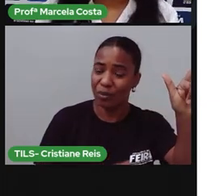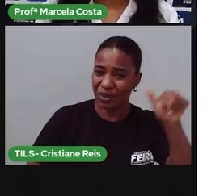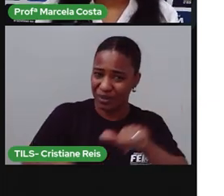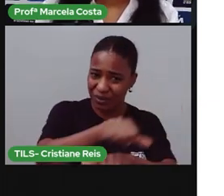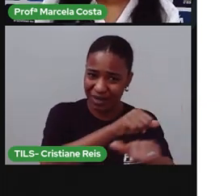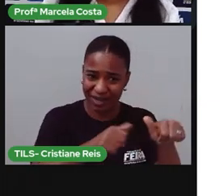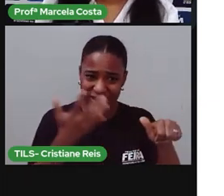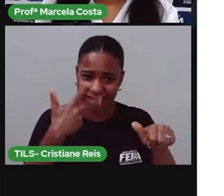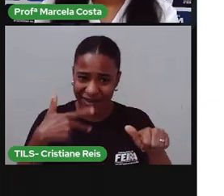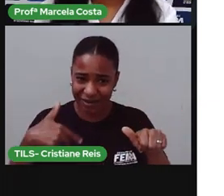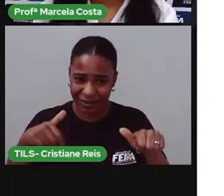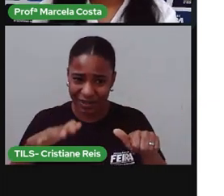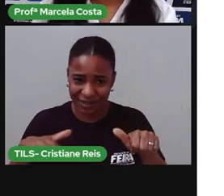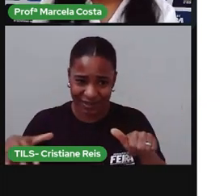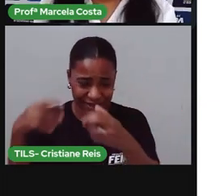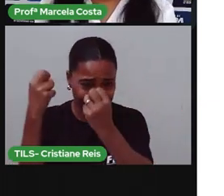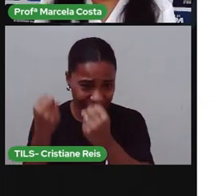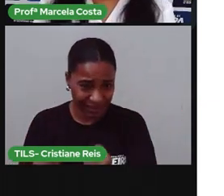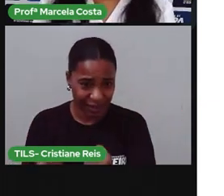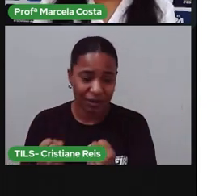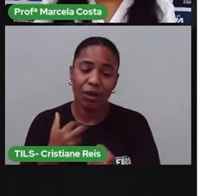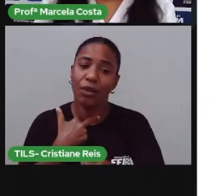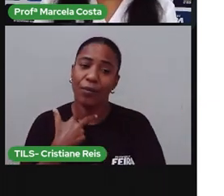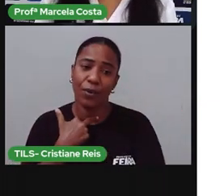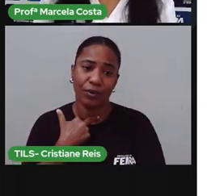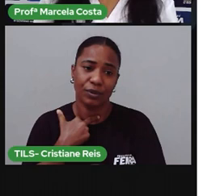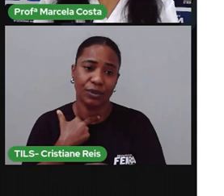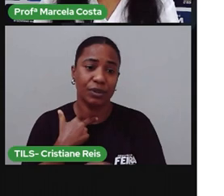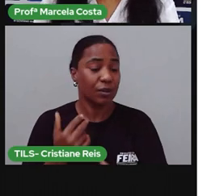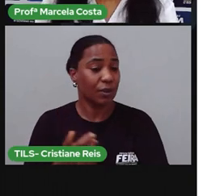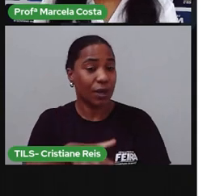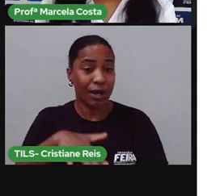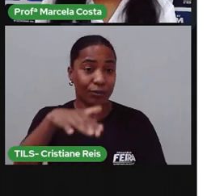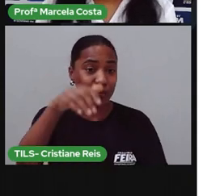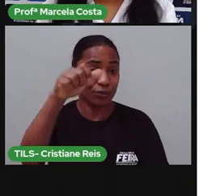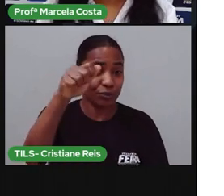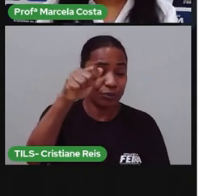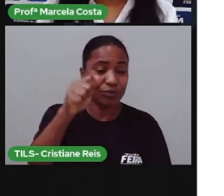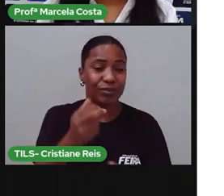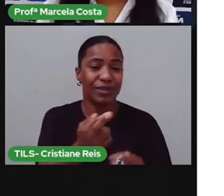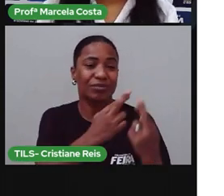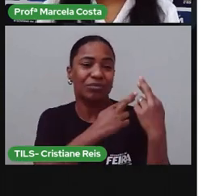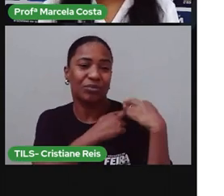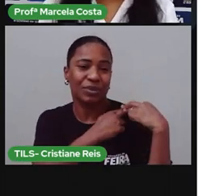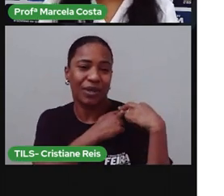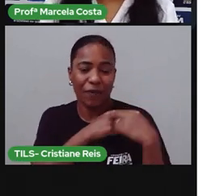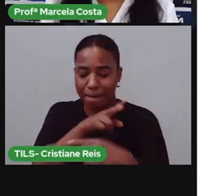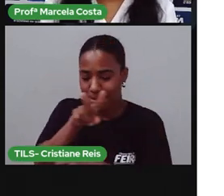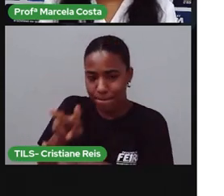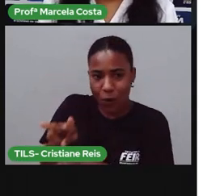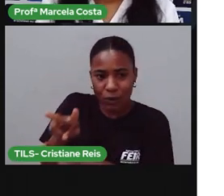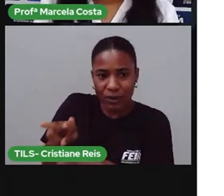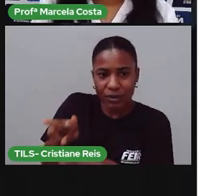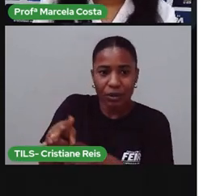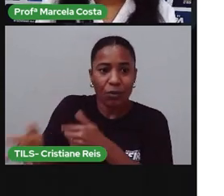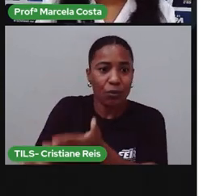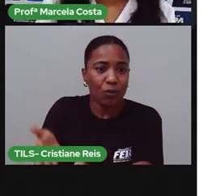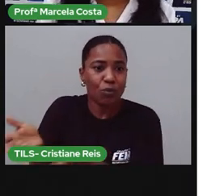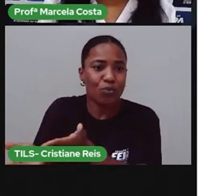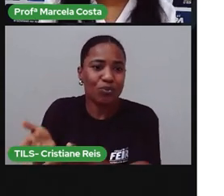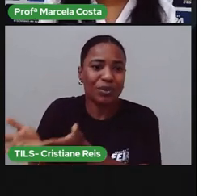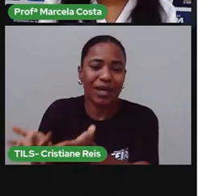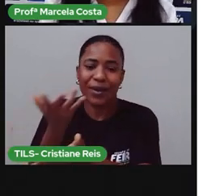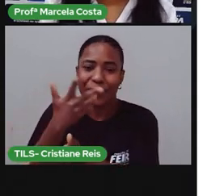proteção, pelo cuidado, pela segurança, a saúde e bem-estar das crianças. E os